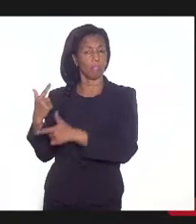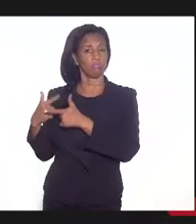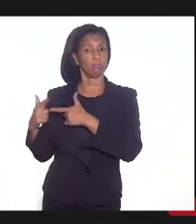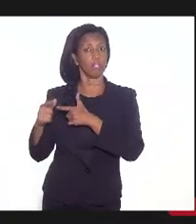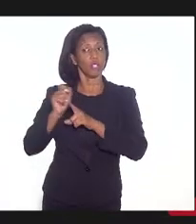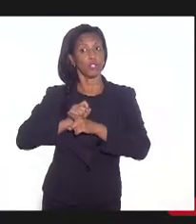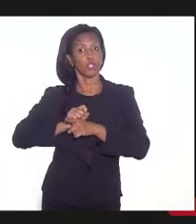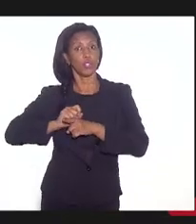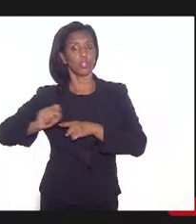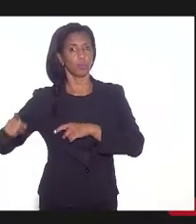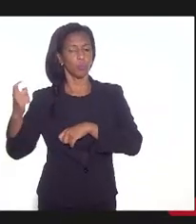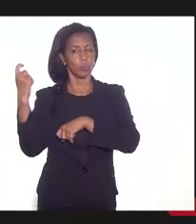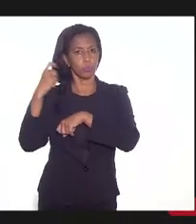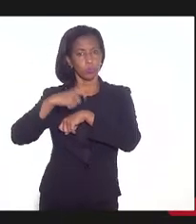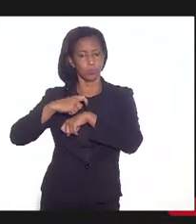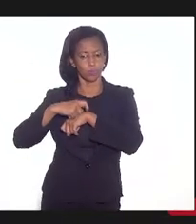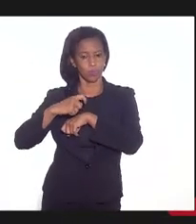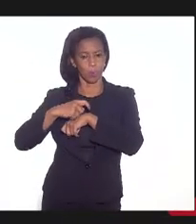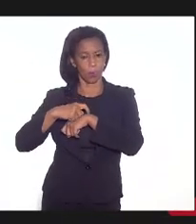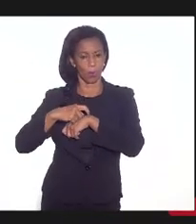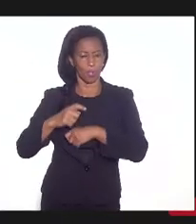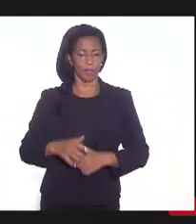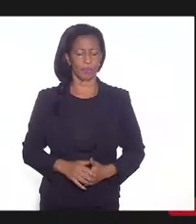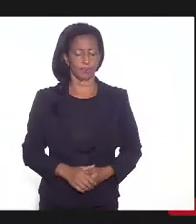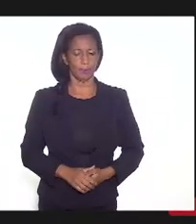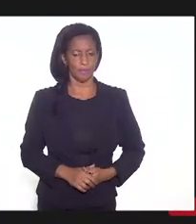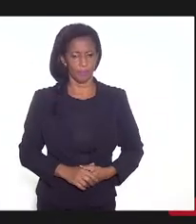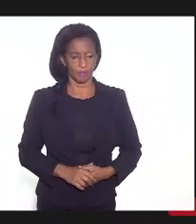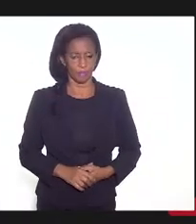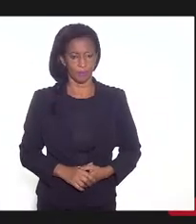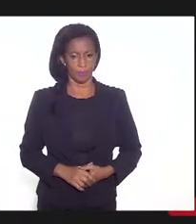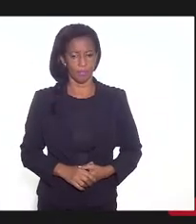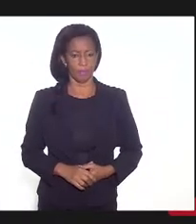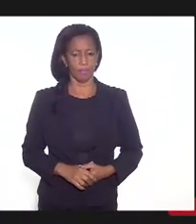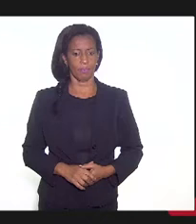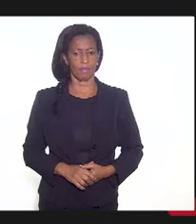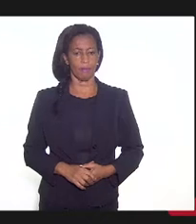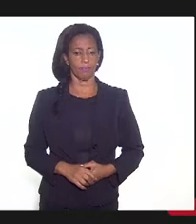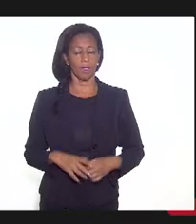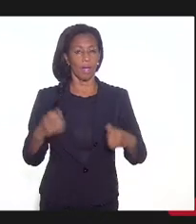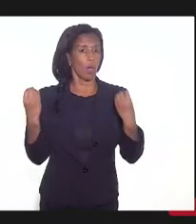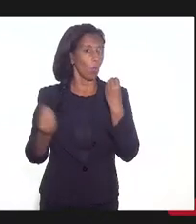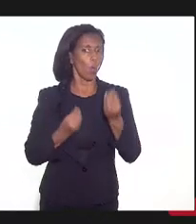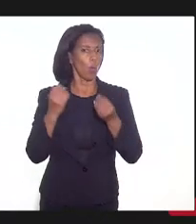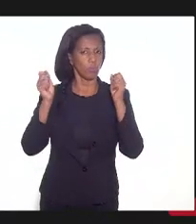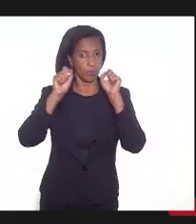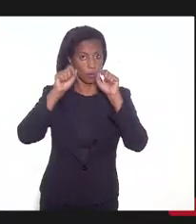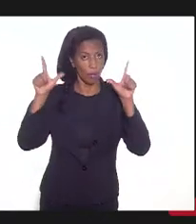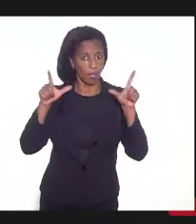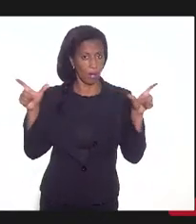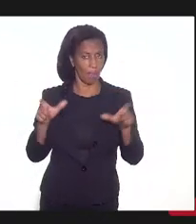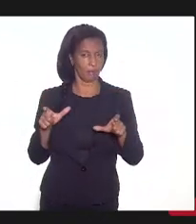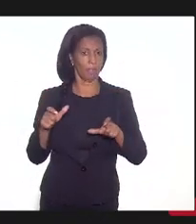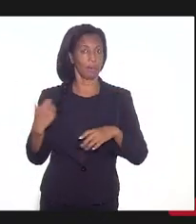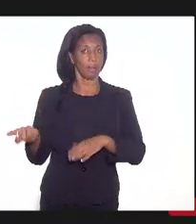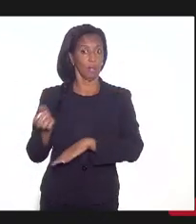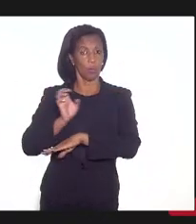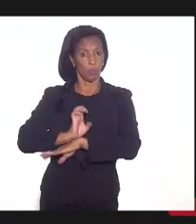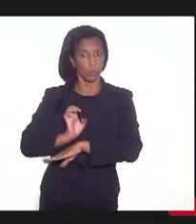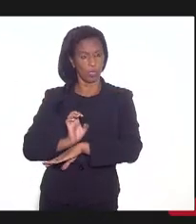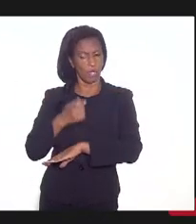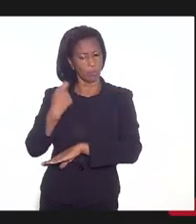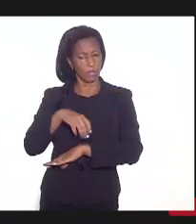expulsão imediata do regime. Então é como se fosse um alerta e aí caberia ao Estado se